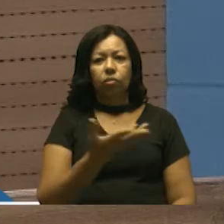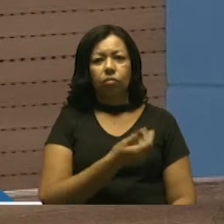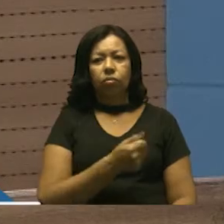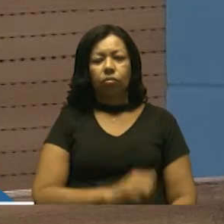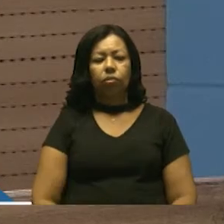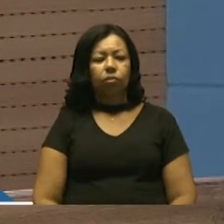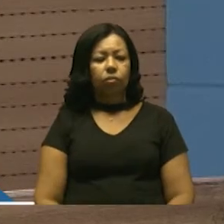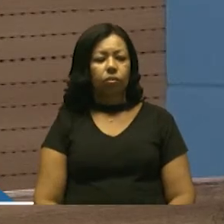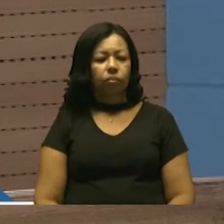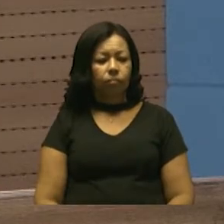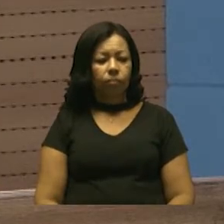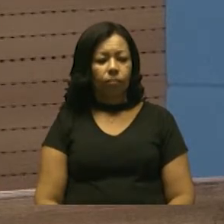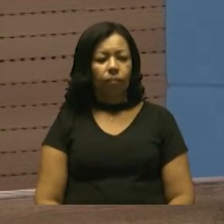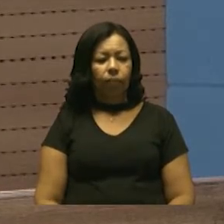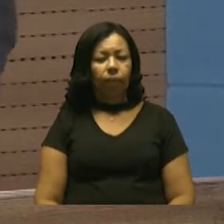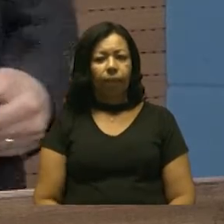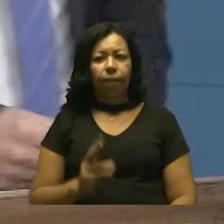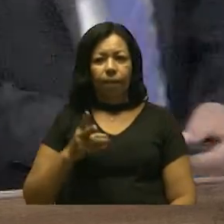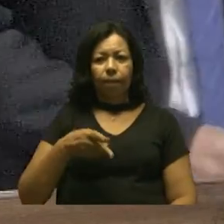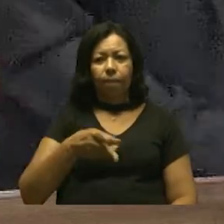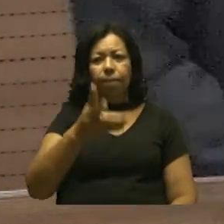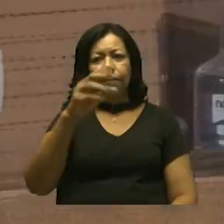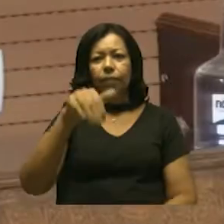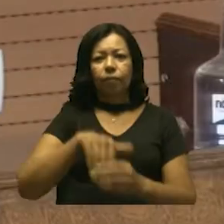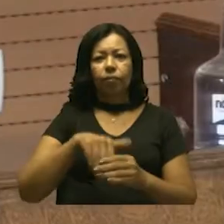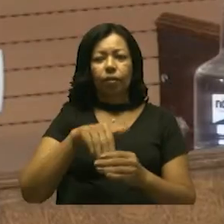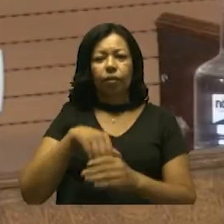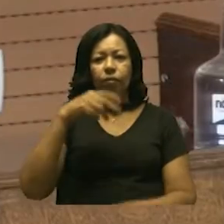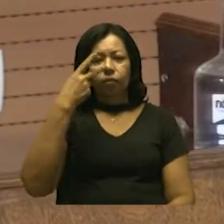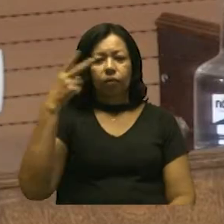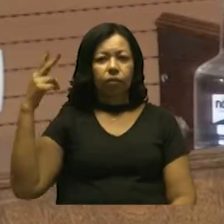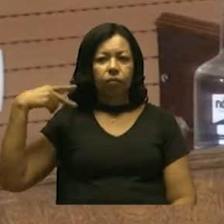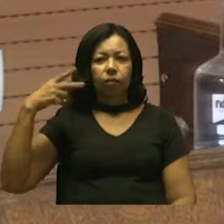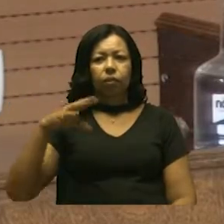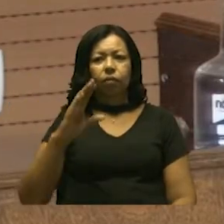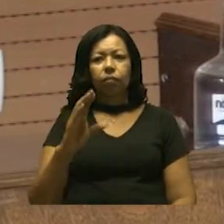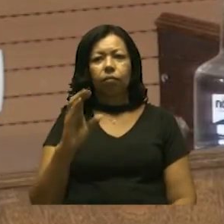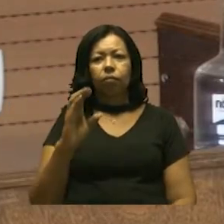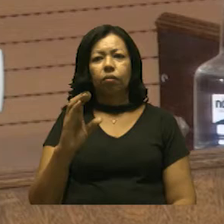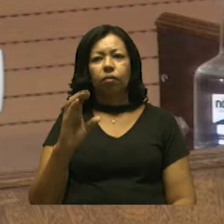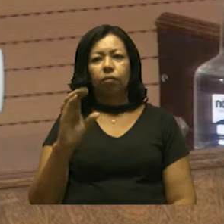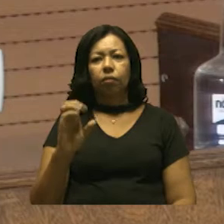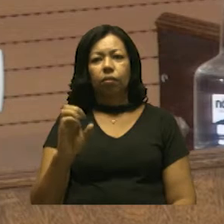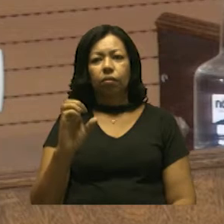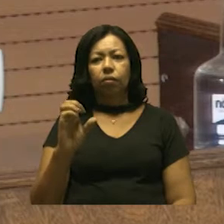momento é só, seu presidente. Continuo em votação com a palavra o vereador César Nascimento.